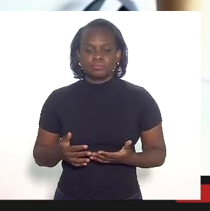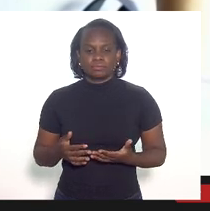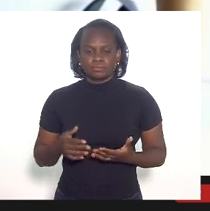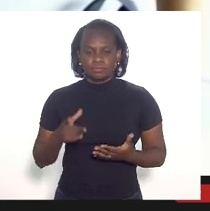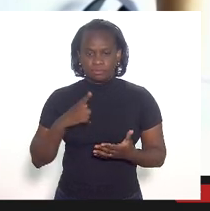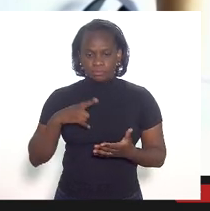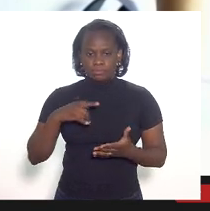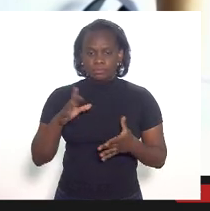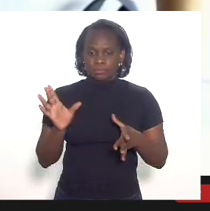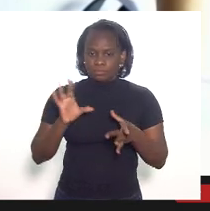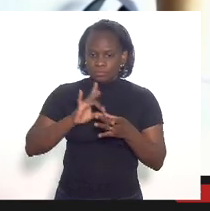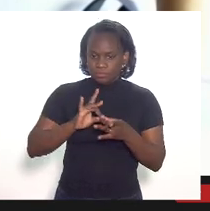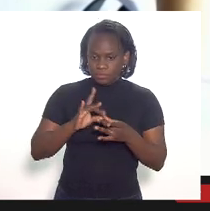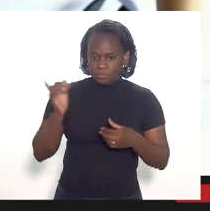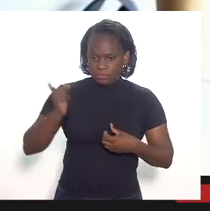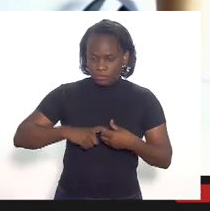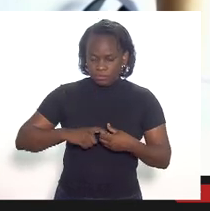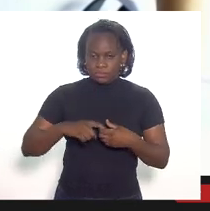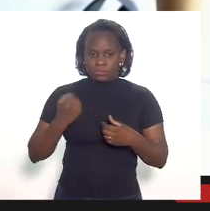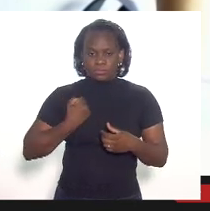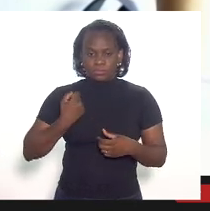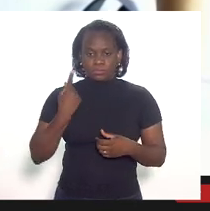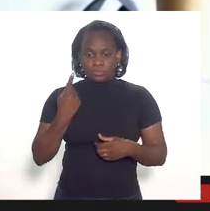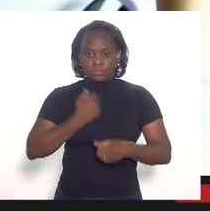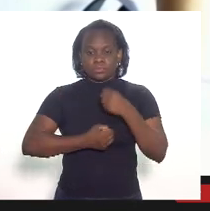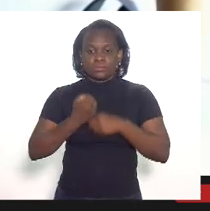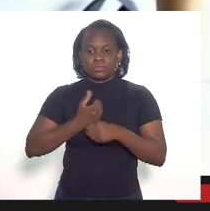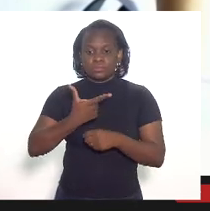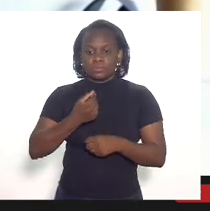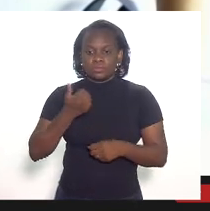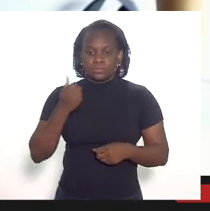um convênio número 01 de 15,